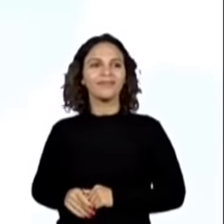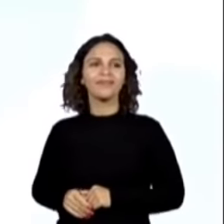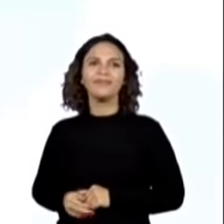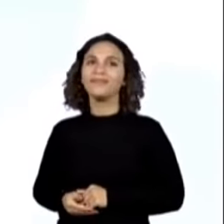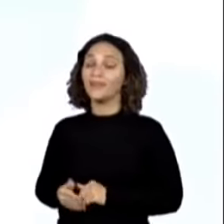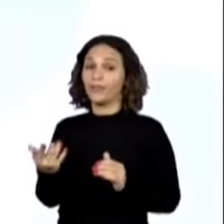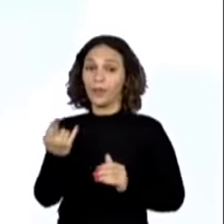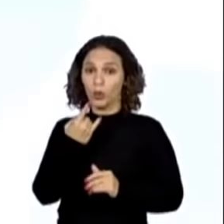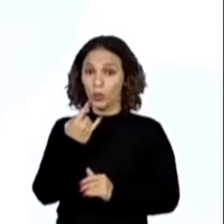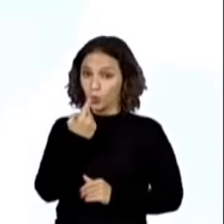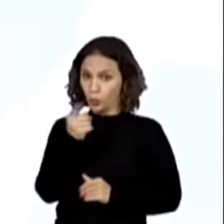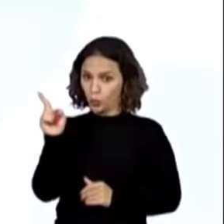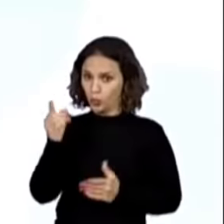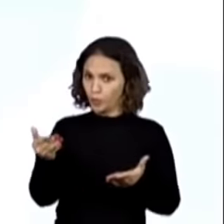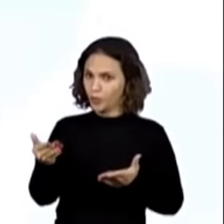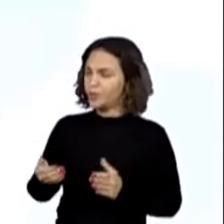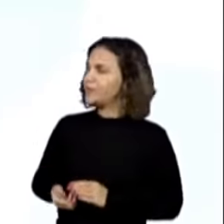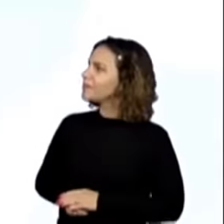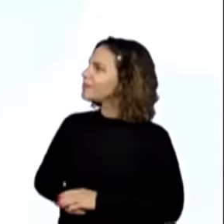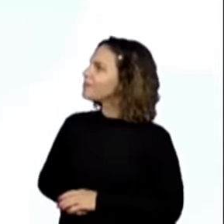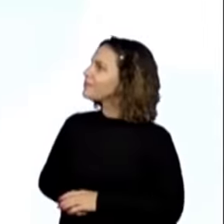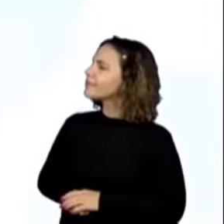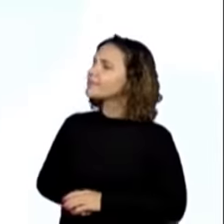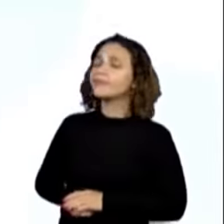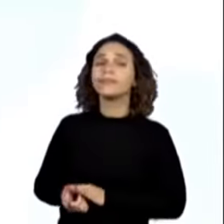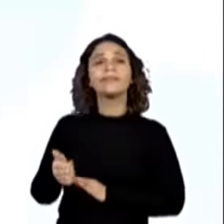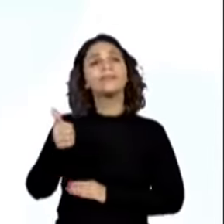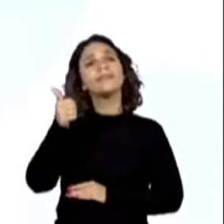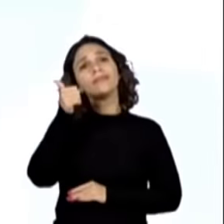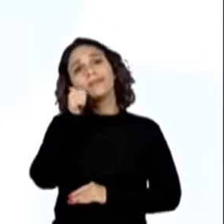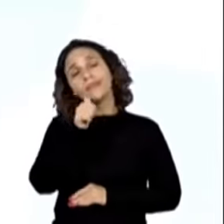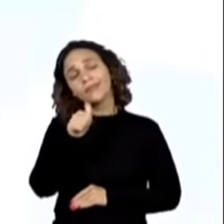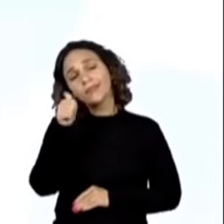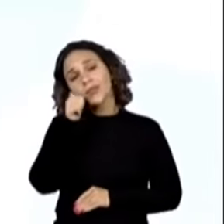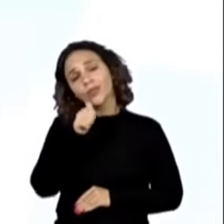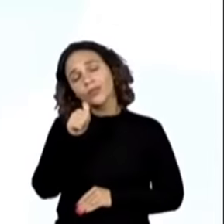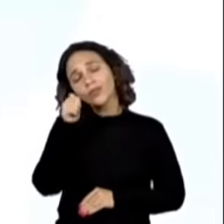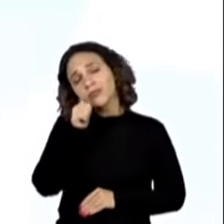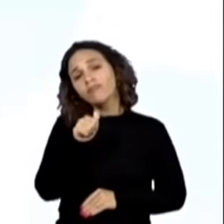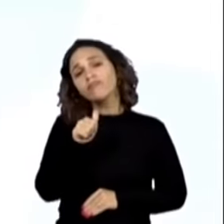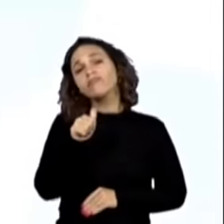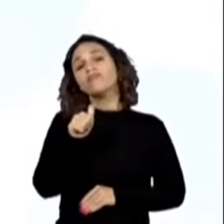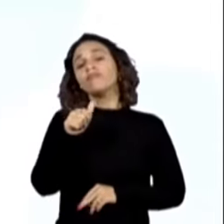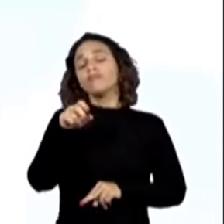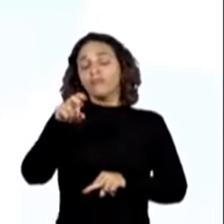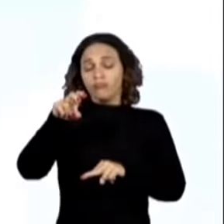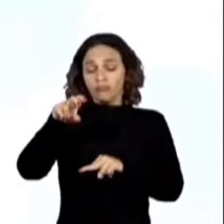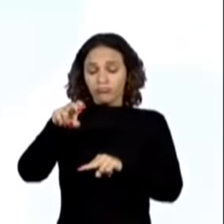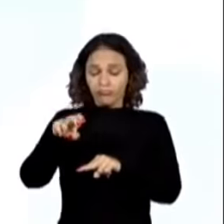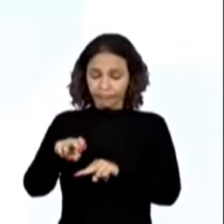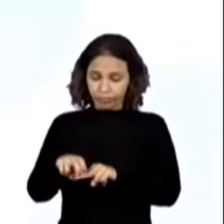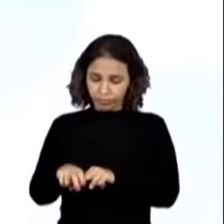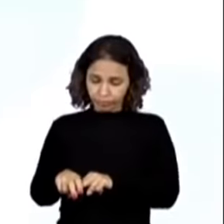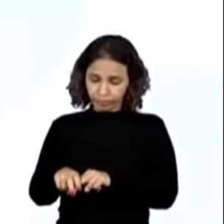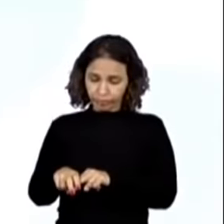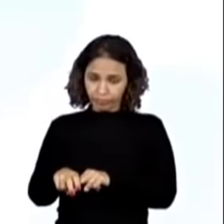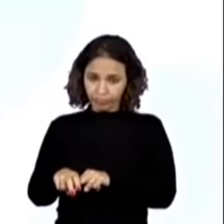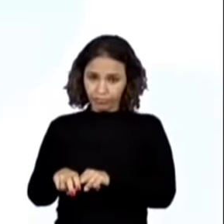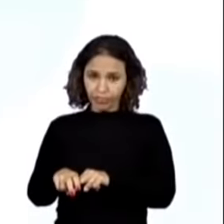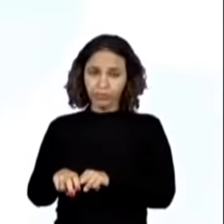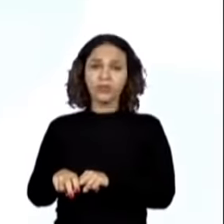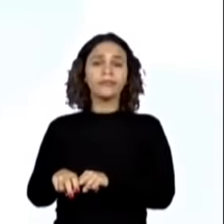Último trecho. A pobre moça sentou-se num canto e por